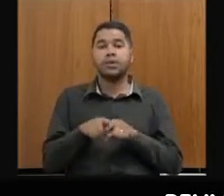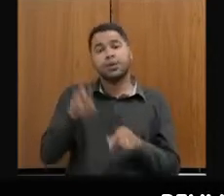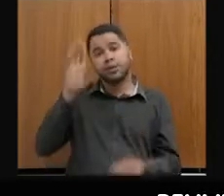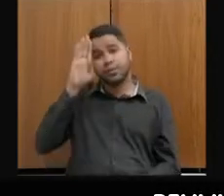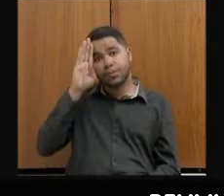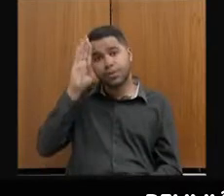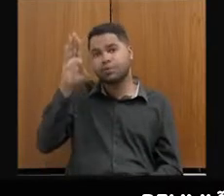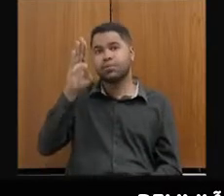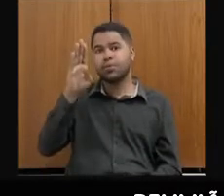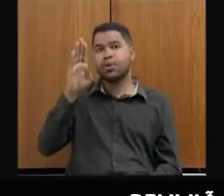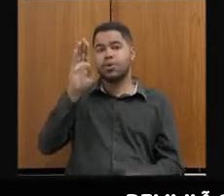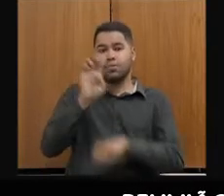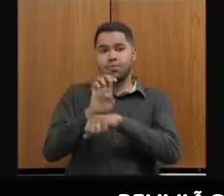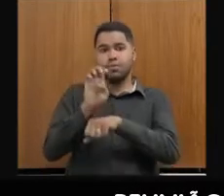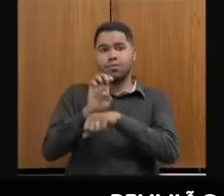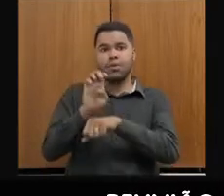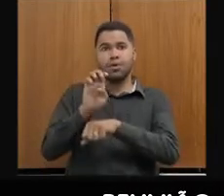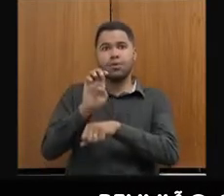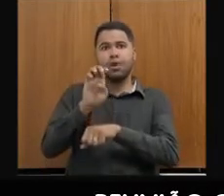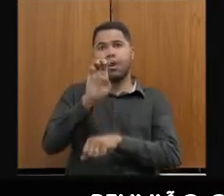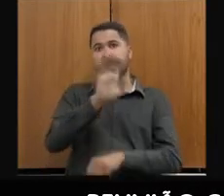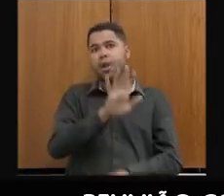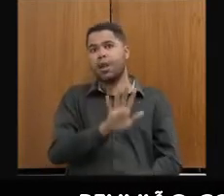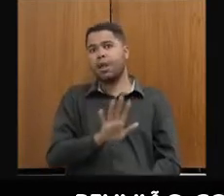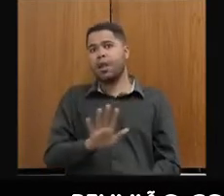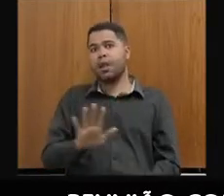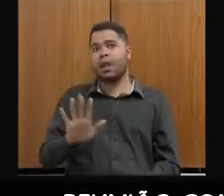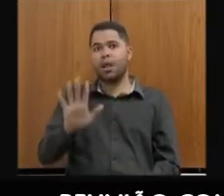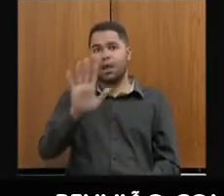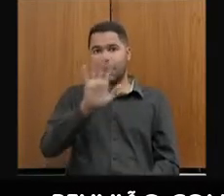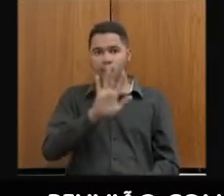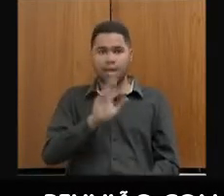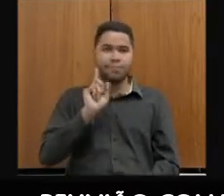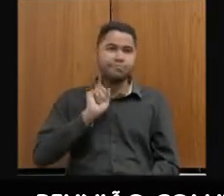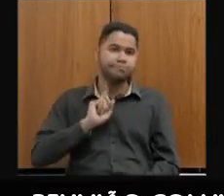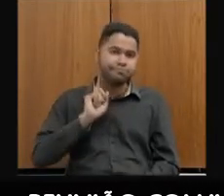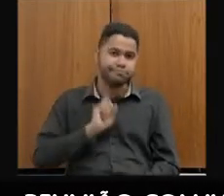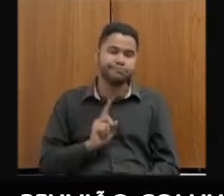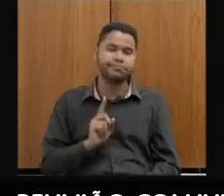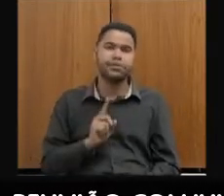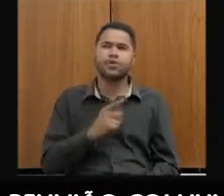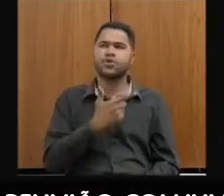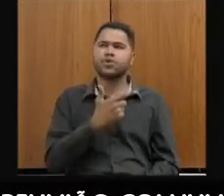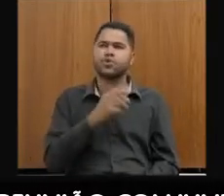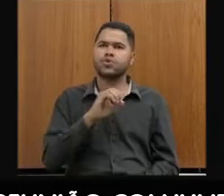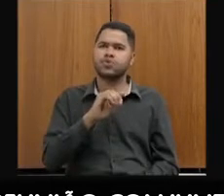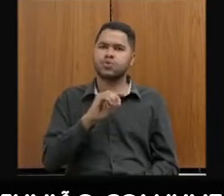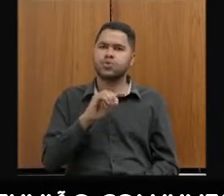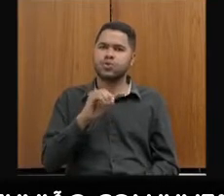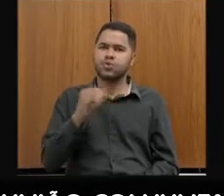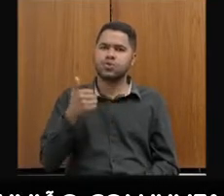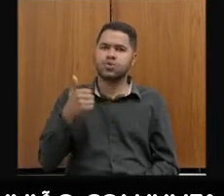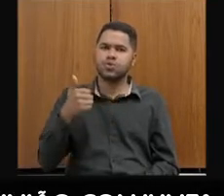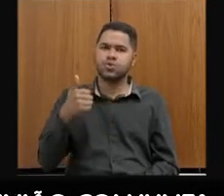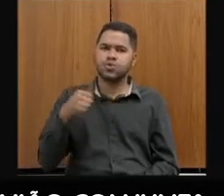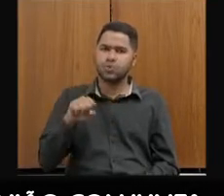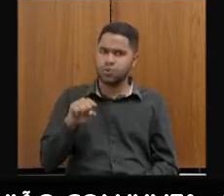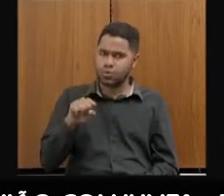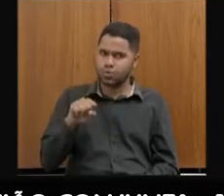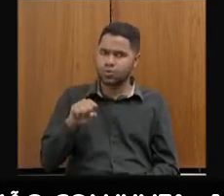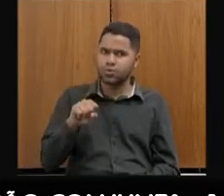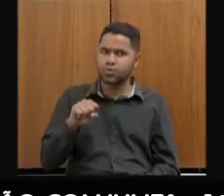do tamanho que é o estado de Minas Gerais. Naquela ocasião, em 2013, o governo foi